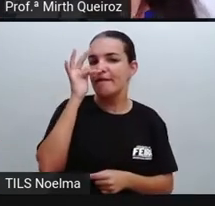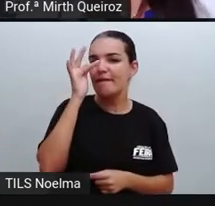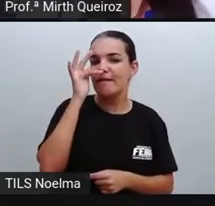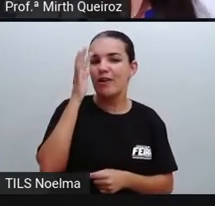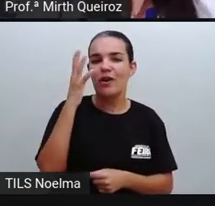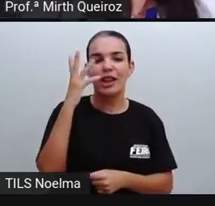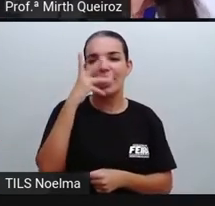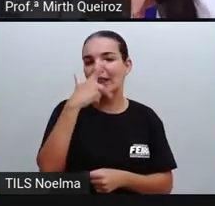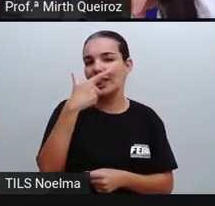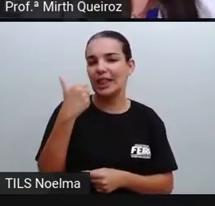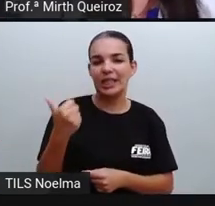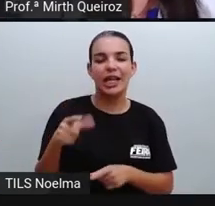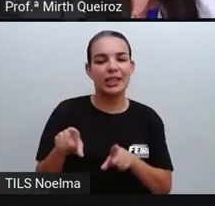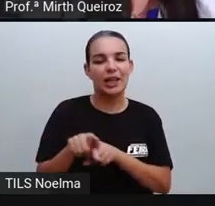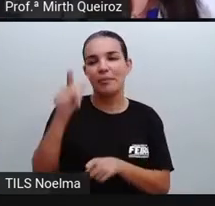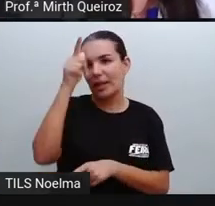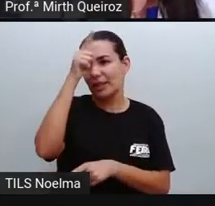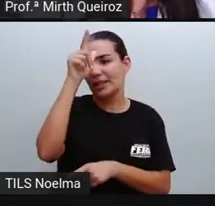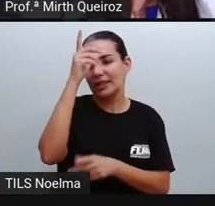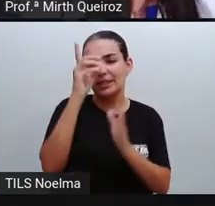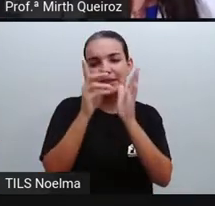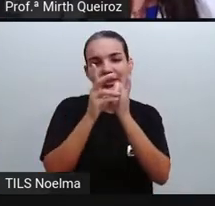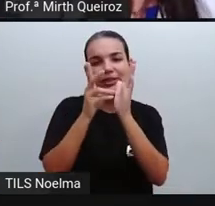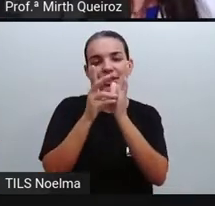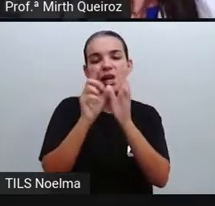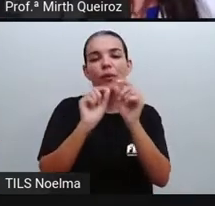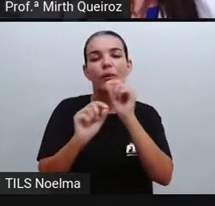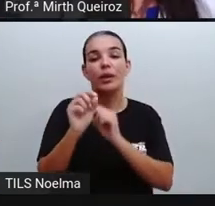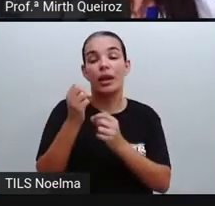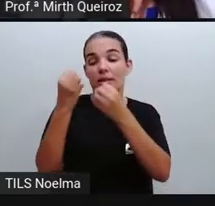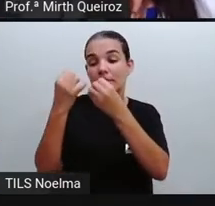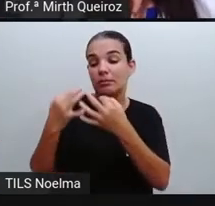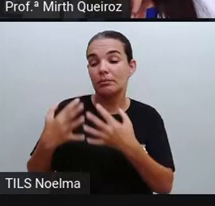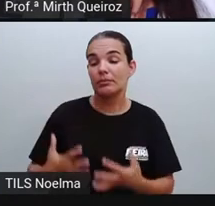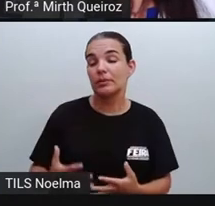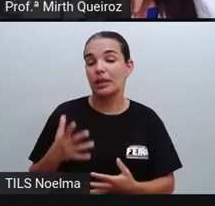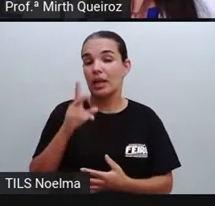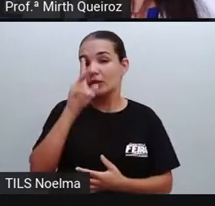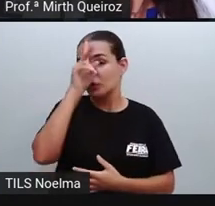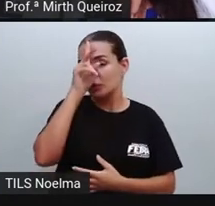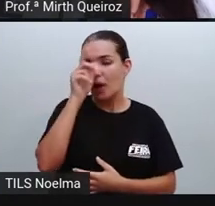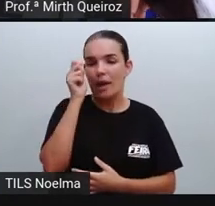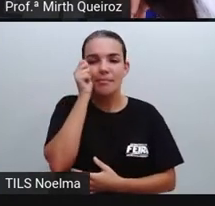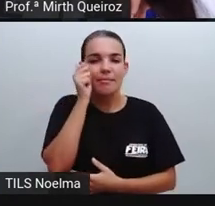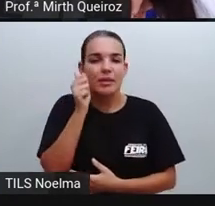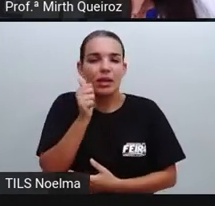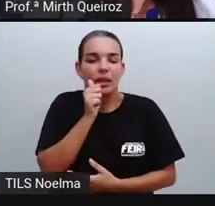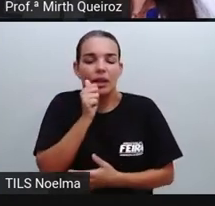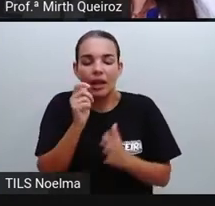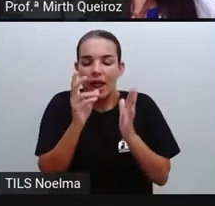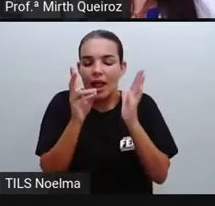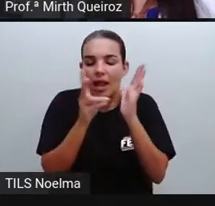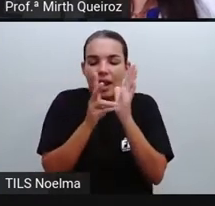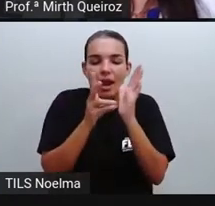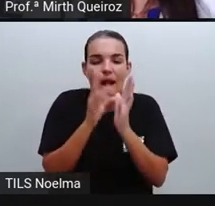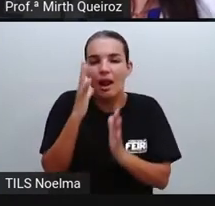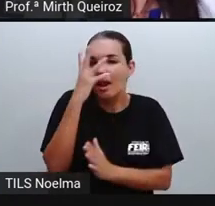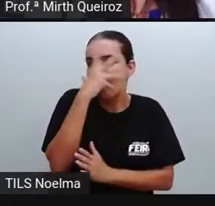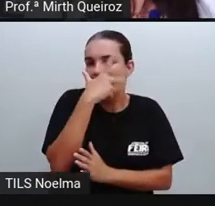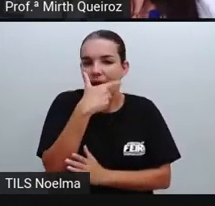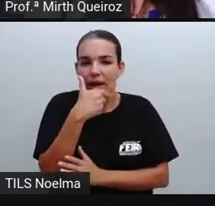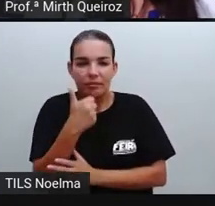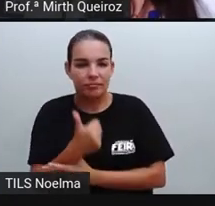indígena, né? Conta a história de uma linda índia, Nayá, o nome da índia, que estava